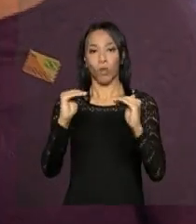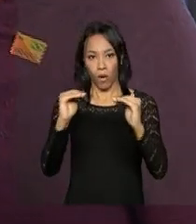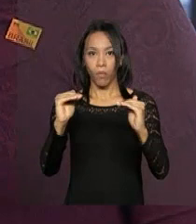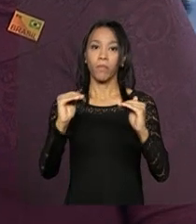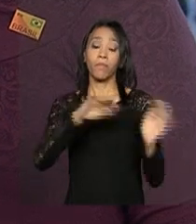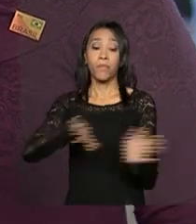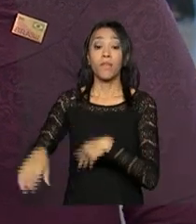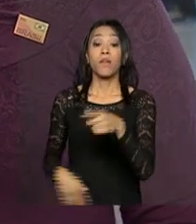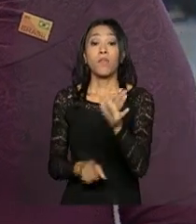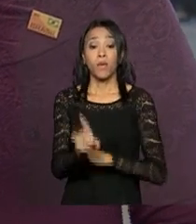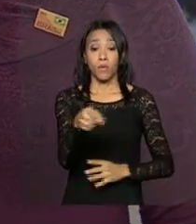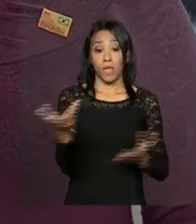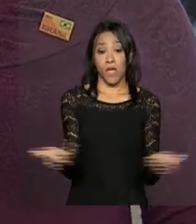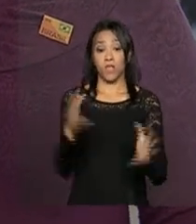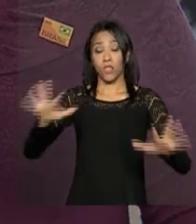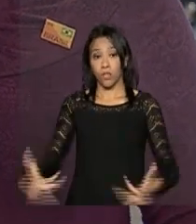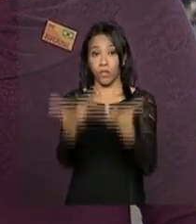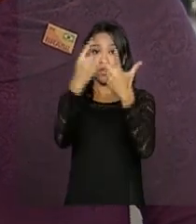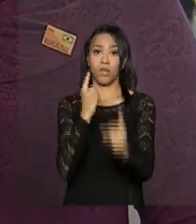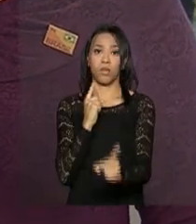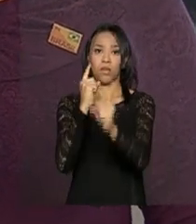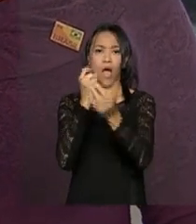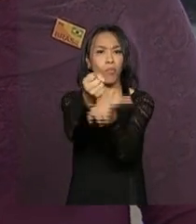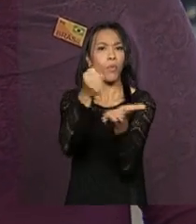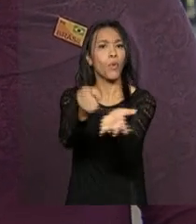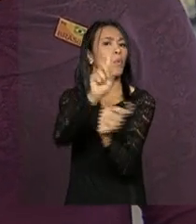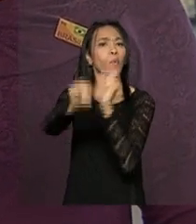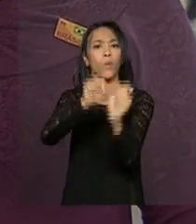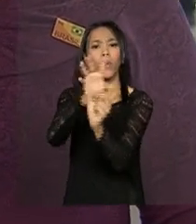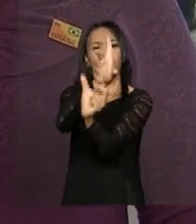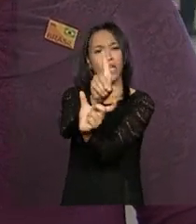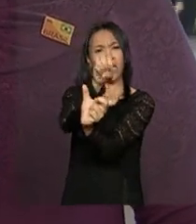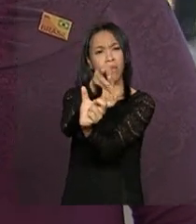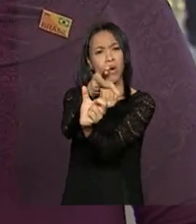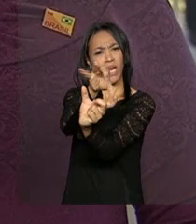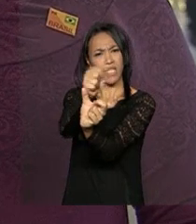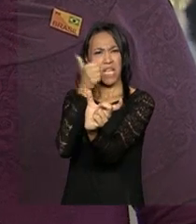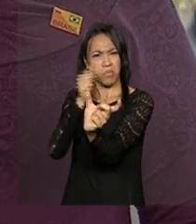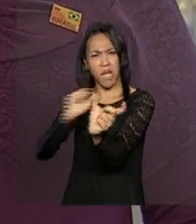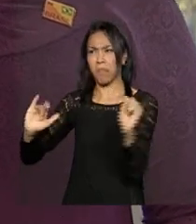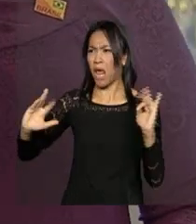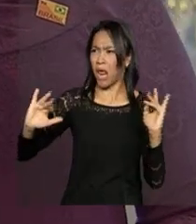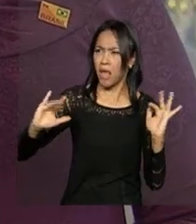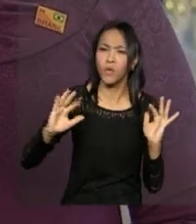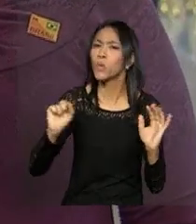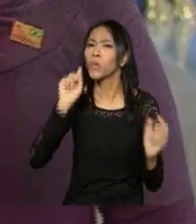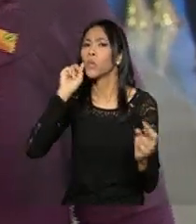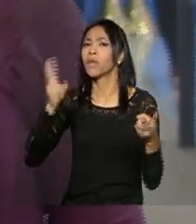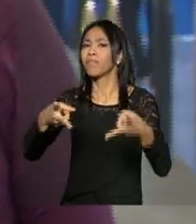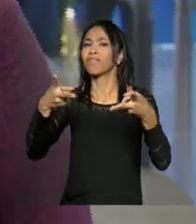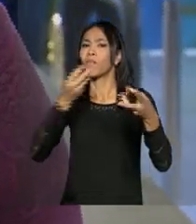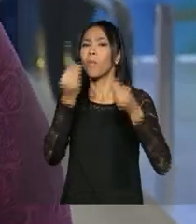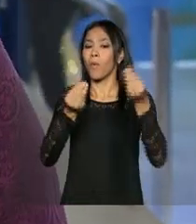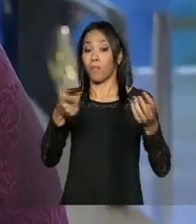evento que marca esse apoio à democracia, feito especificamente por mulheres, qual a expectativa após o evento? A expectativa é